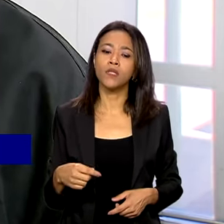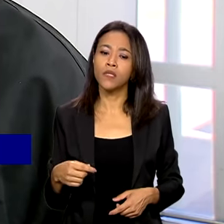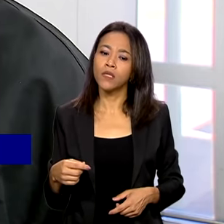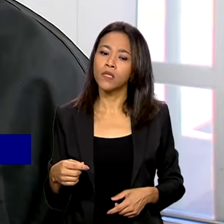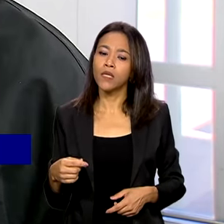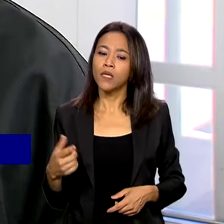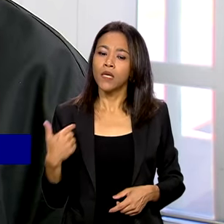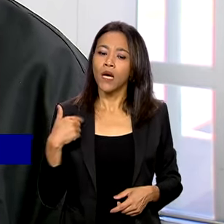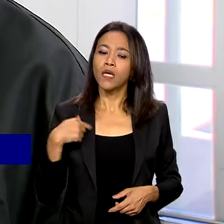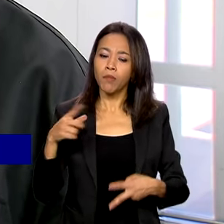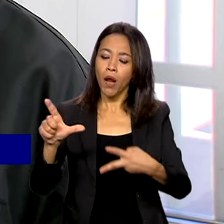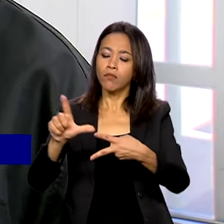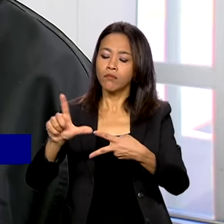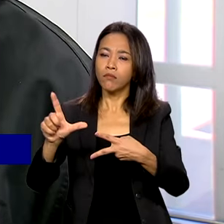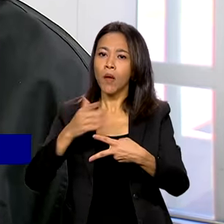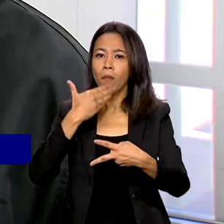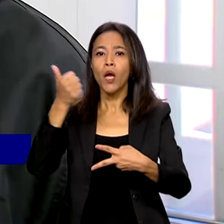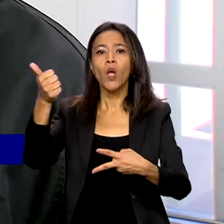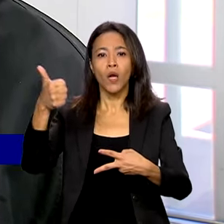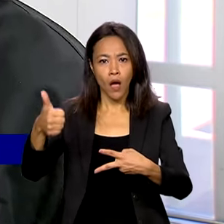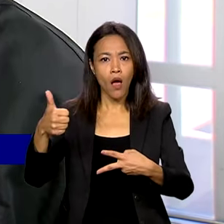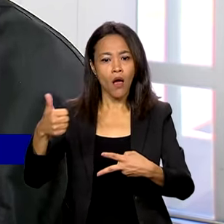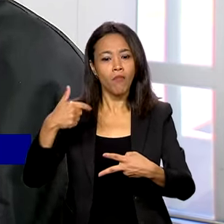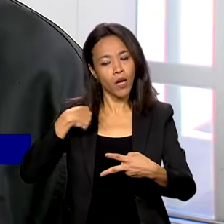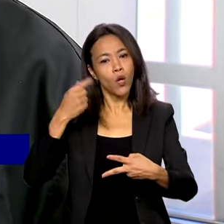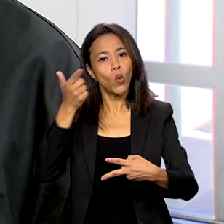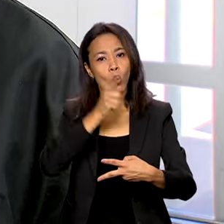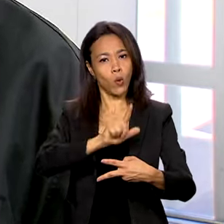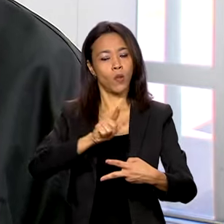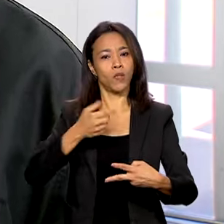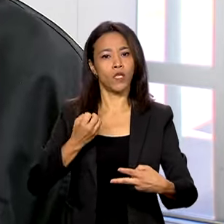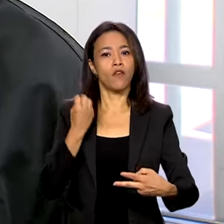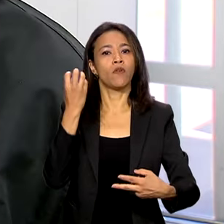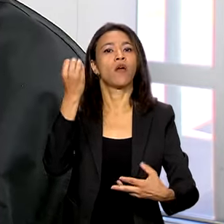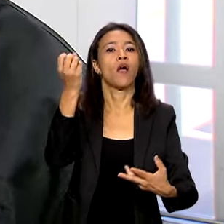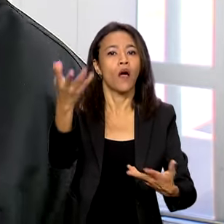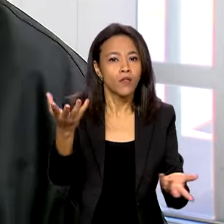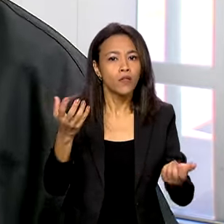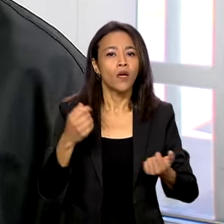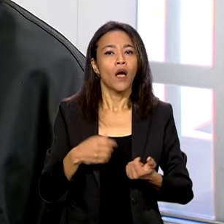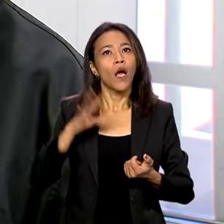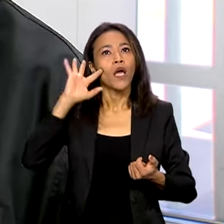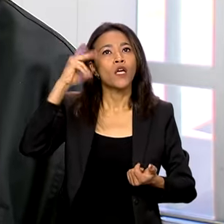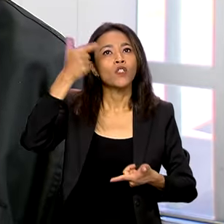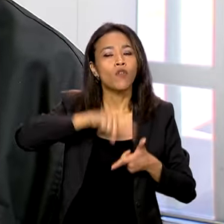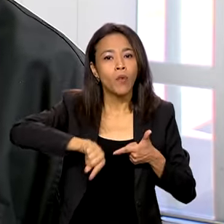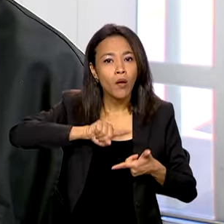né, interestadual, para melhorar bastante, poder fazer alguma viagem, resolver algum problema, né.